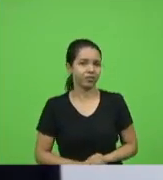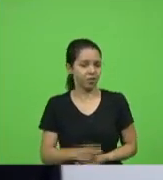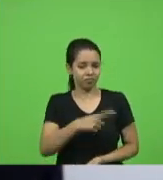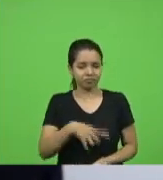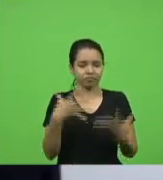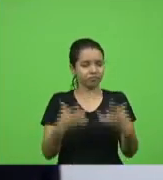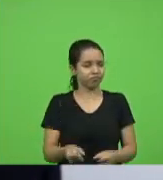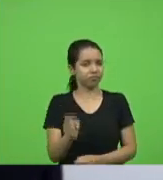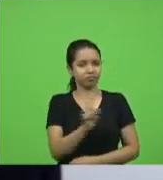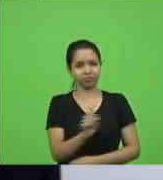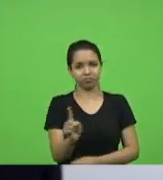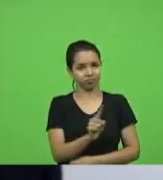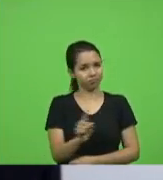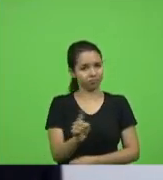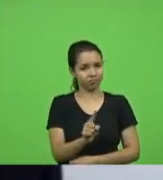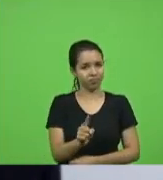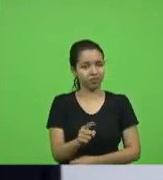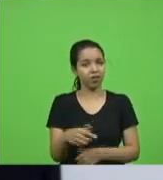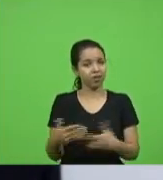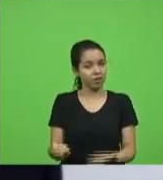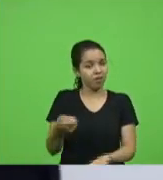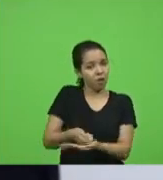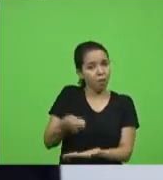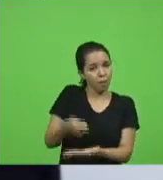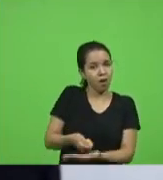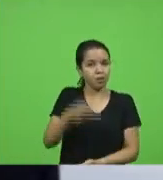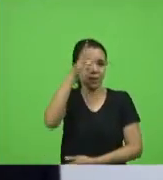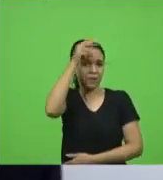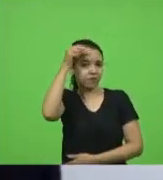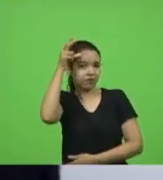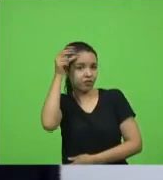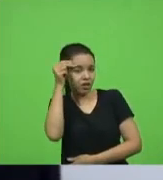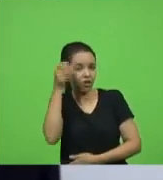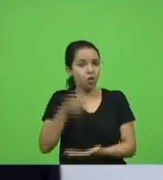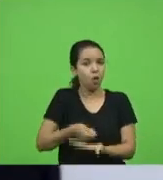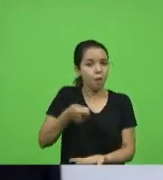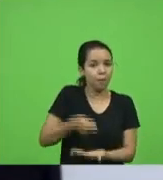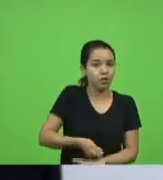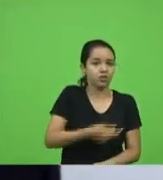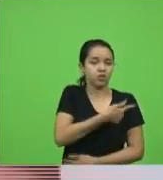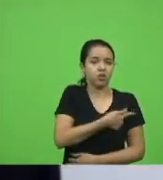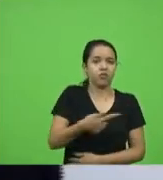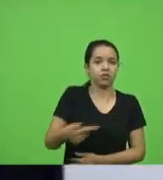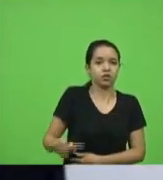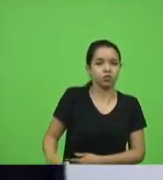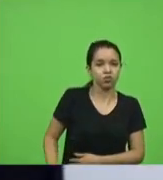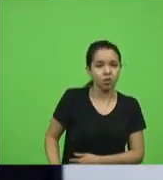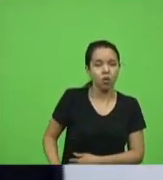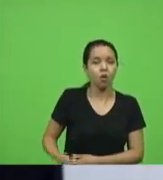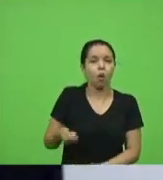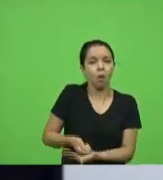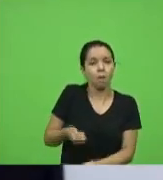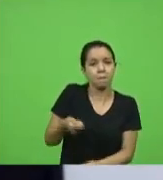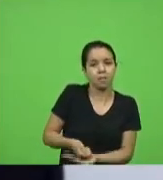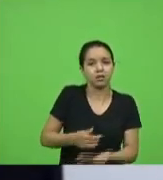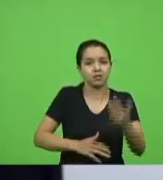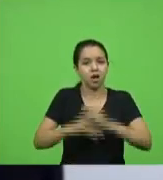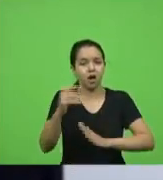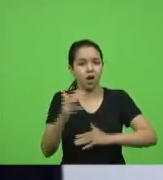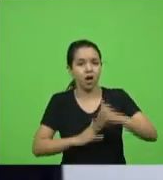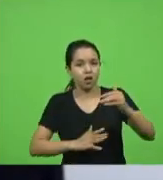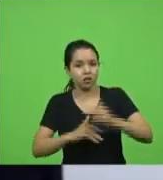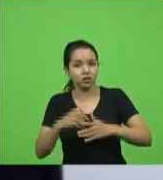isso aí fica a cobrança do prefeito a cobrança do governador das ações que devem ser